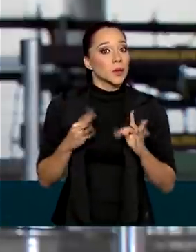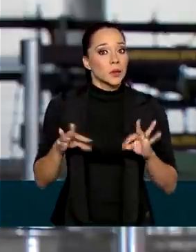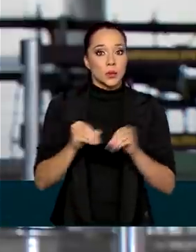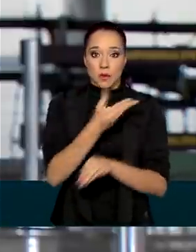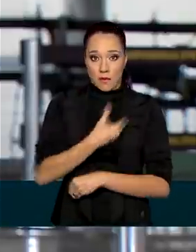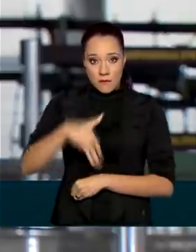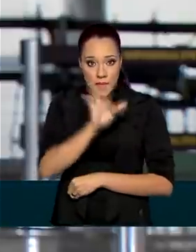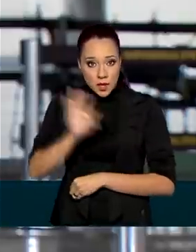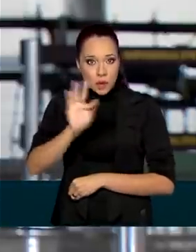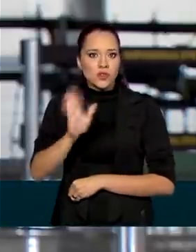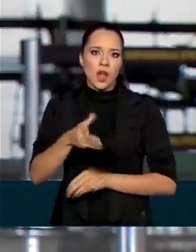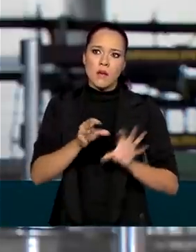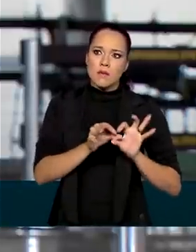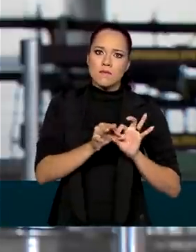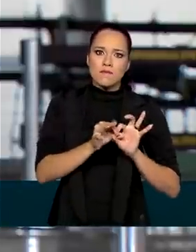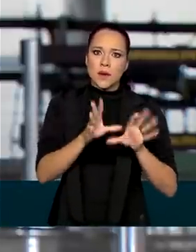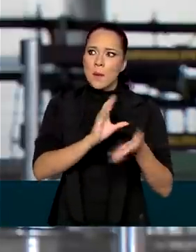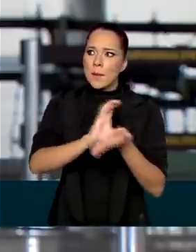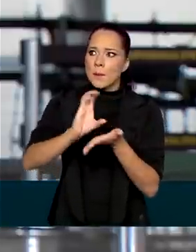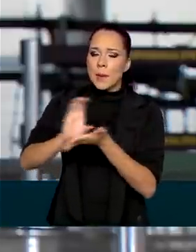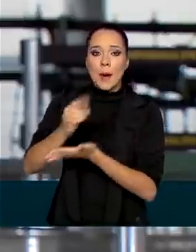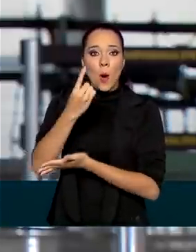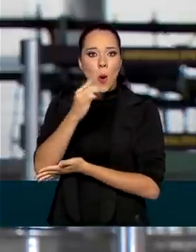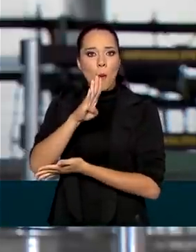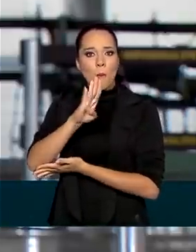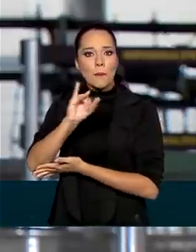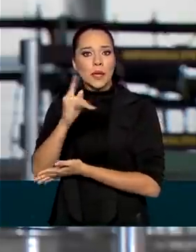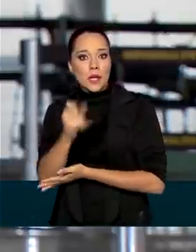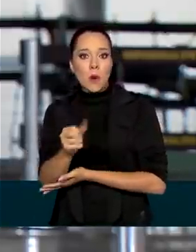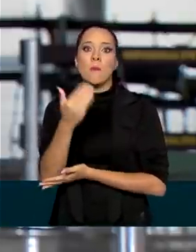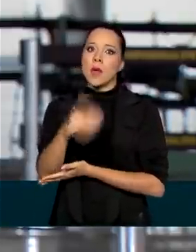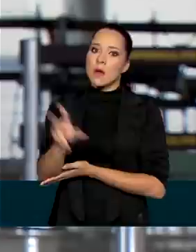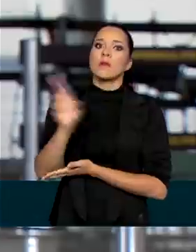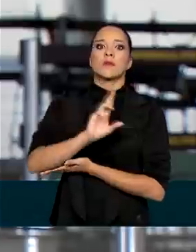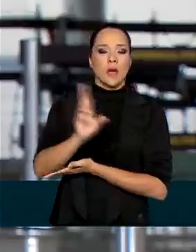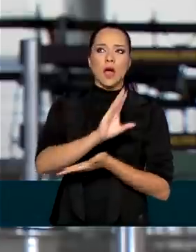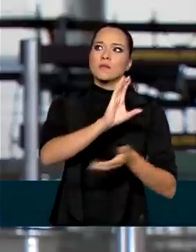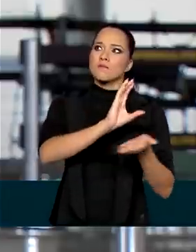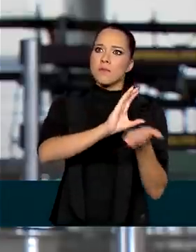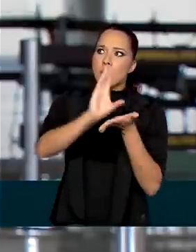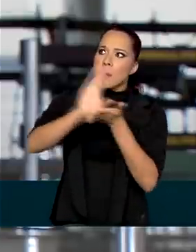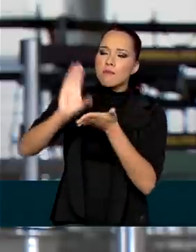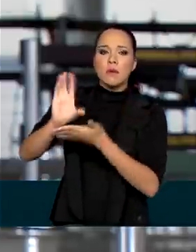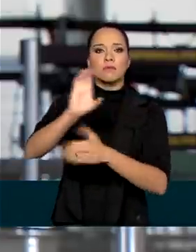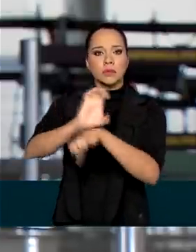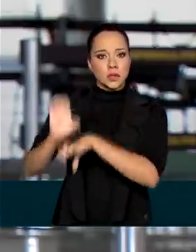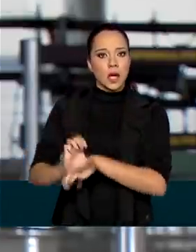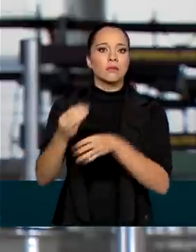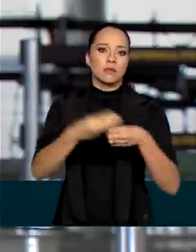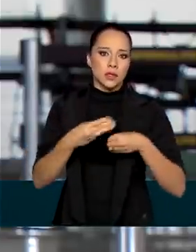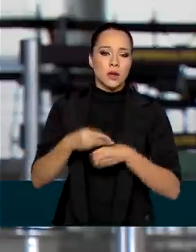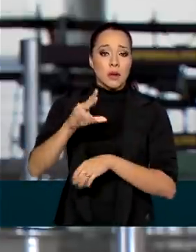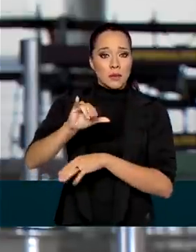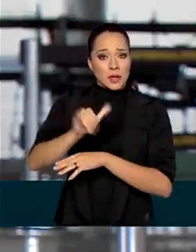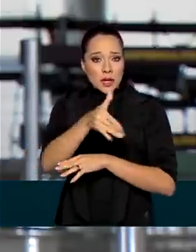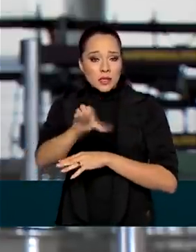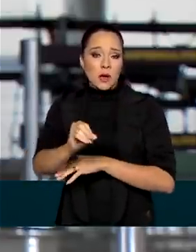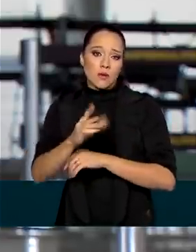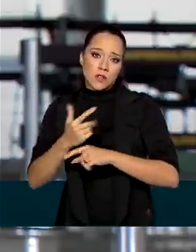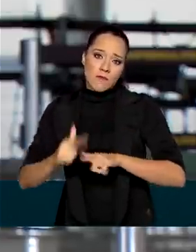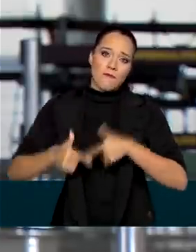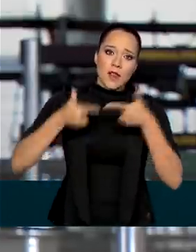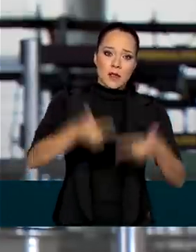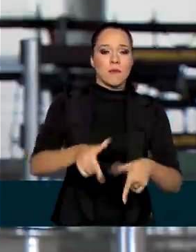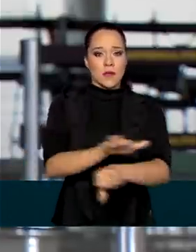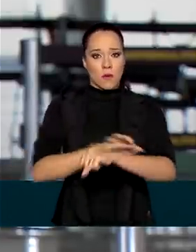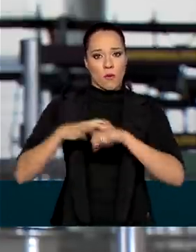governo federal já liberou mais de 1 bilhão e meio de reais para estados e municípios em ações de enfrentamento à